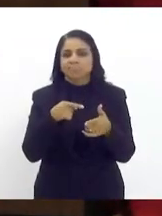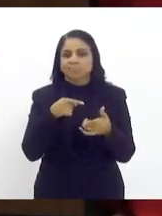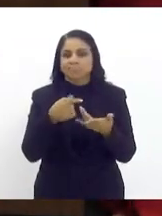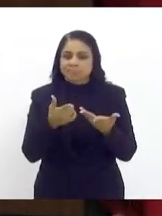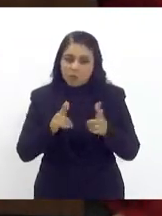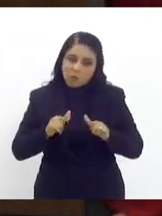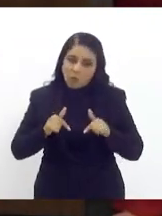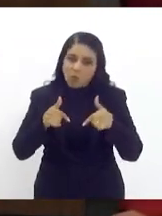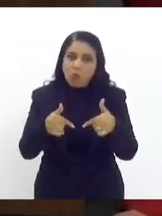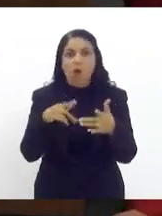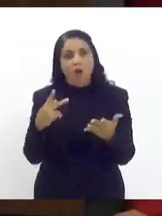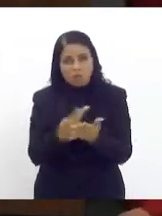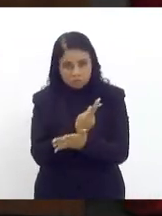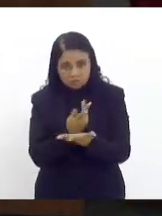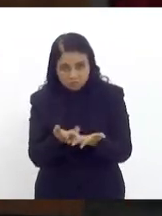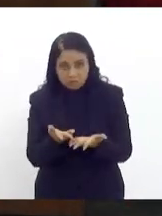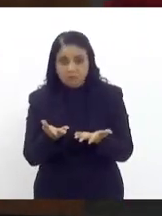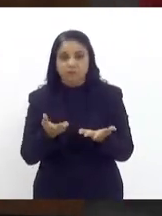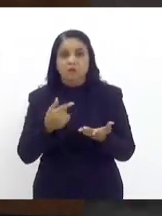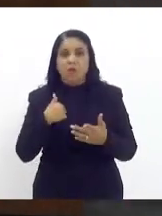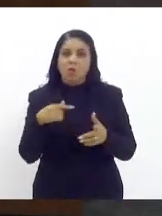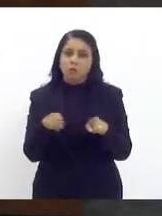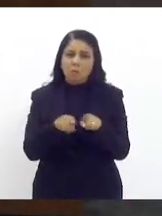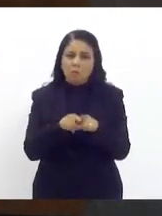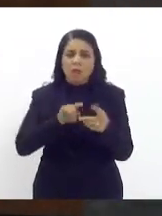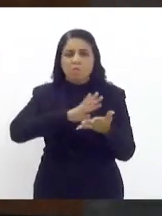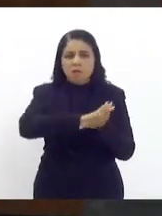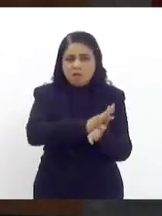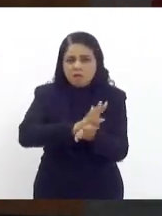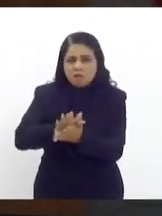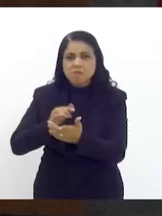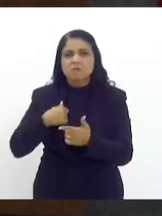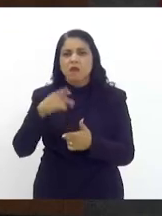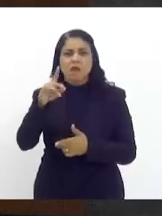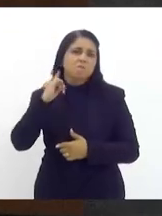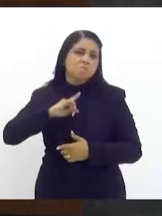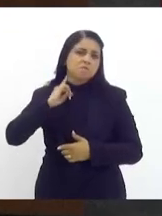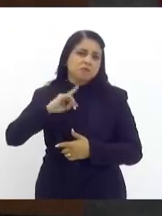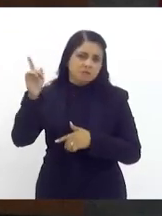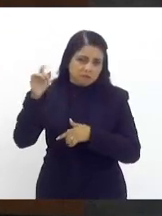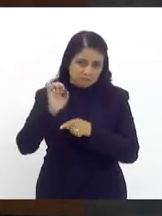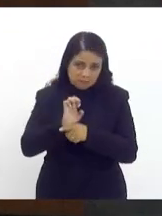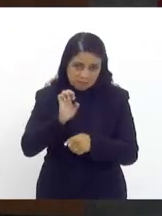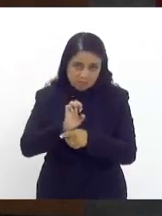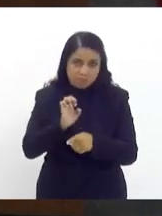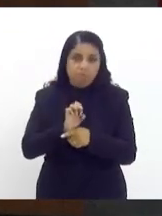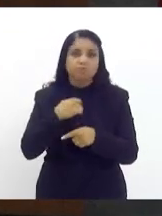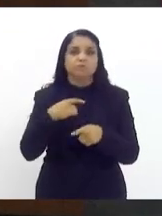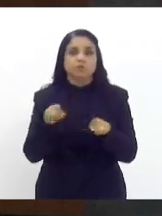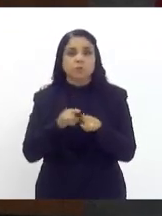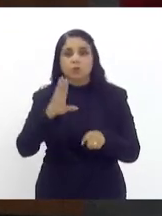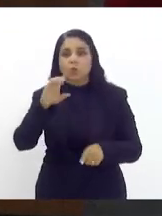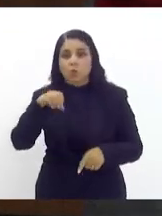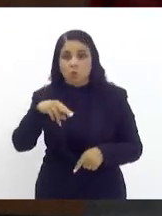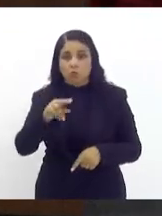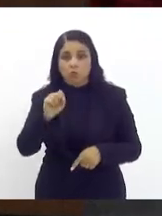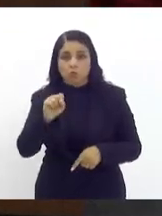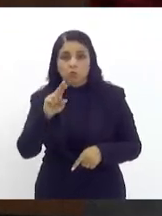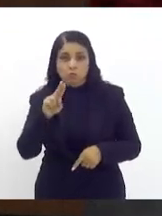no meu caso, da discriminação que eu sofri em Minas Gerais, lá no consulte, imediatamente a imprensa, quando soube,